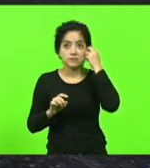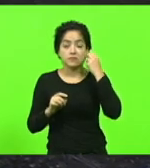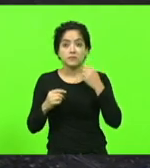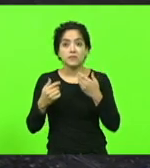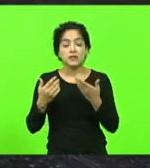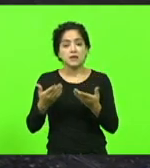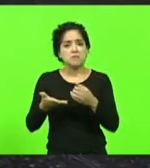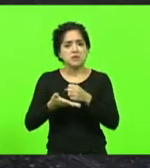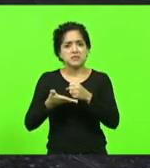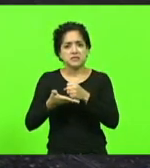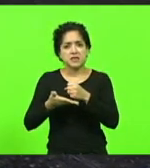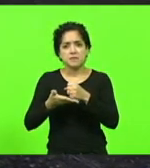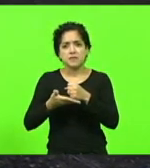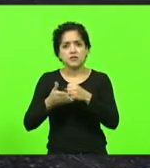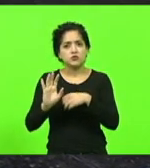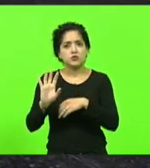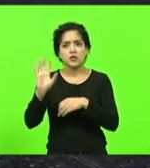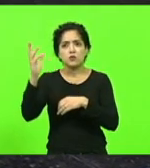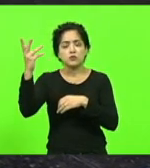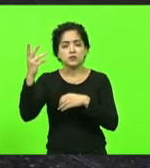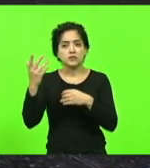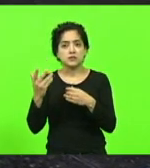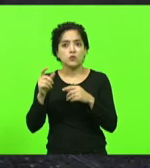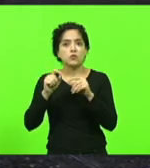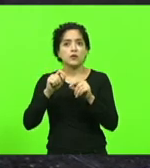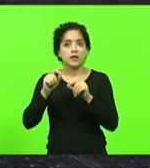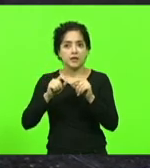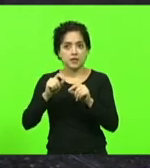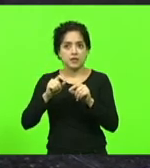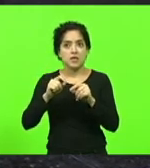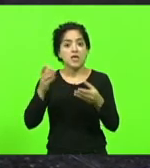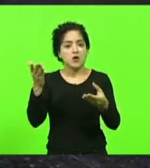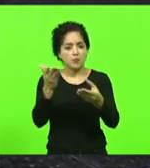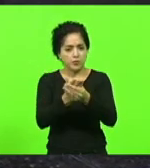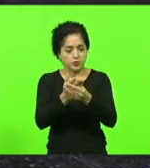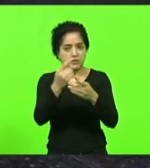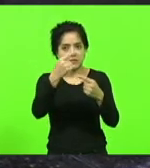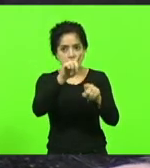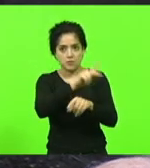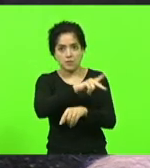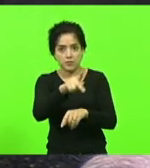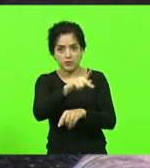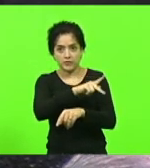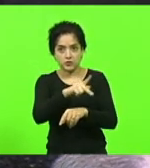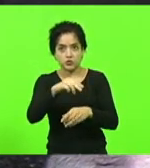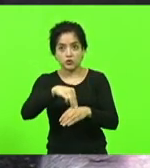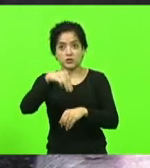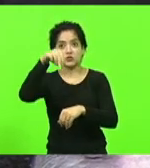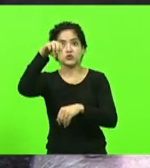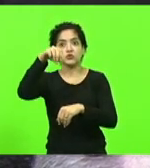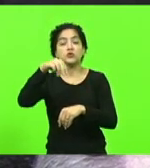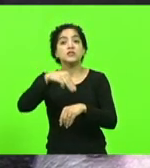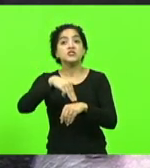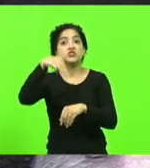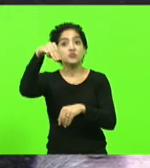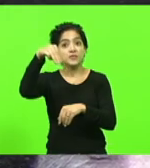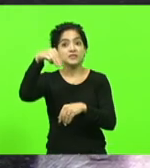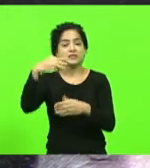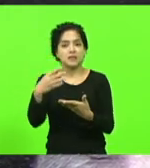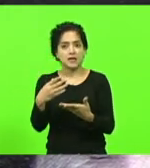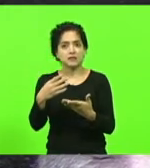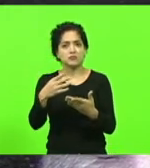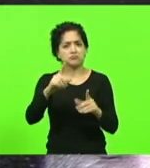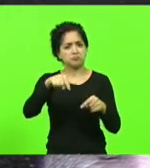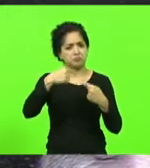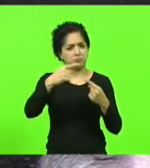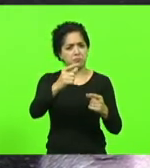Basicamente, que aconteceu naquela ocasião foi, eu processei uma professora de mestrado porque me senti ofendida e humilhada pelo que ela